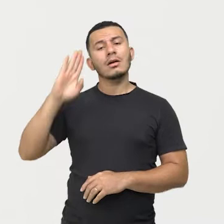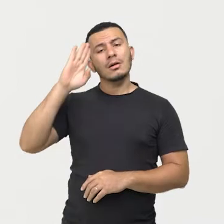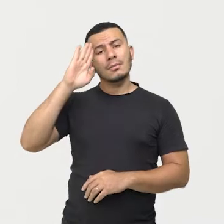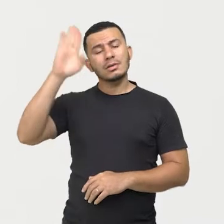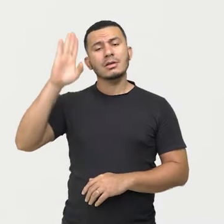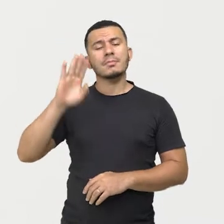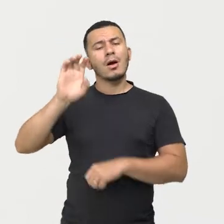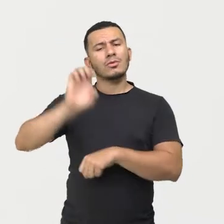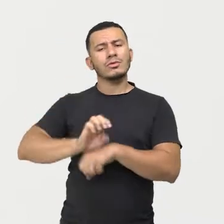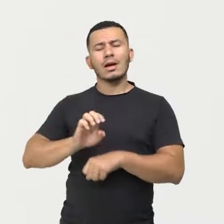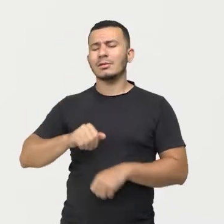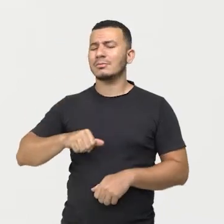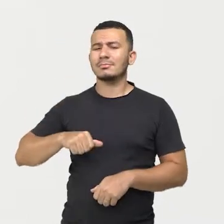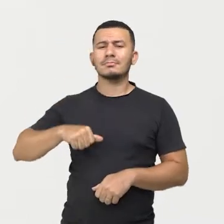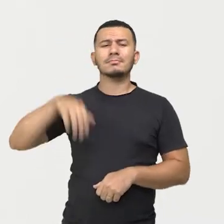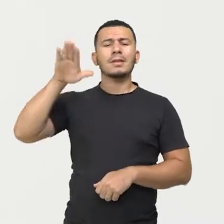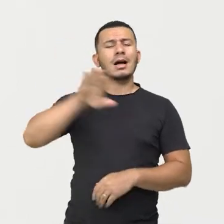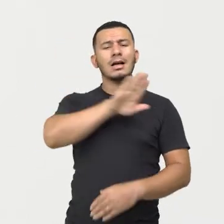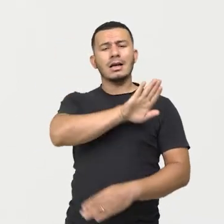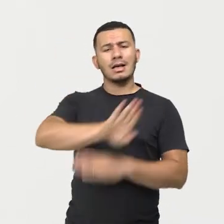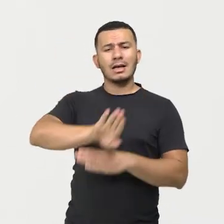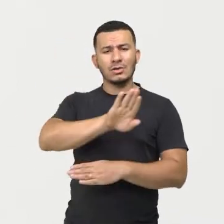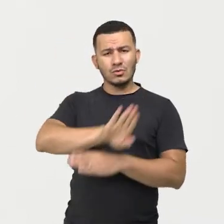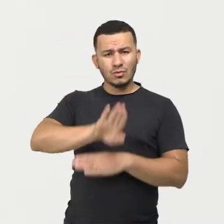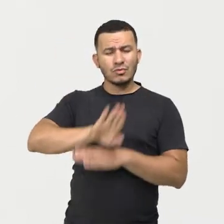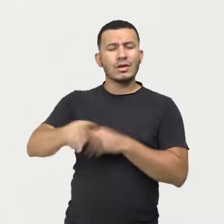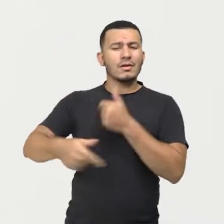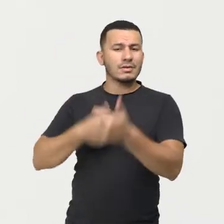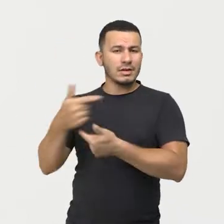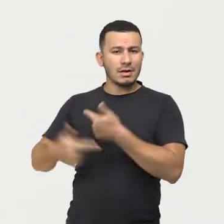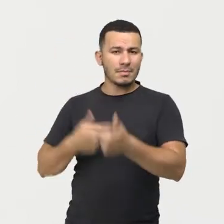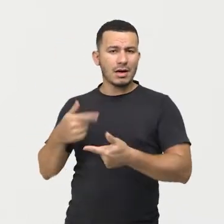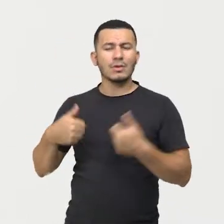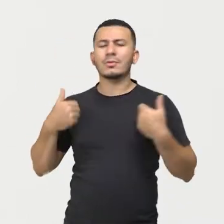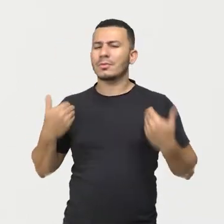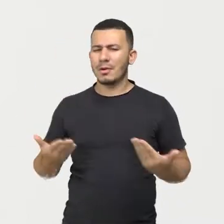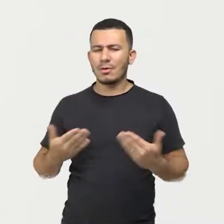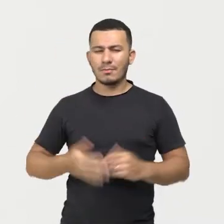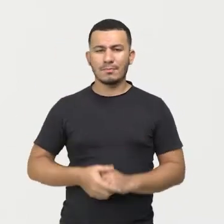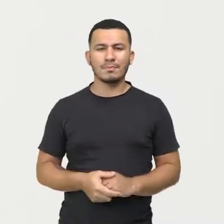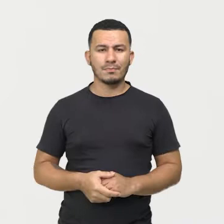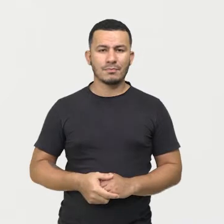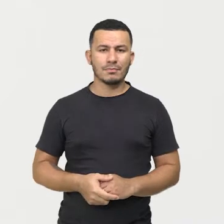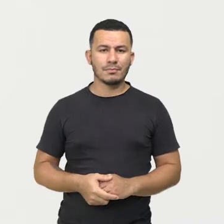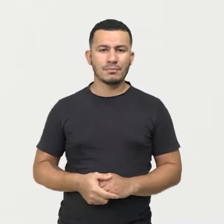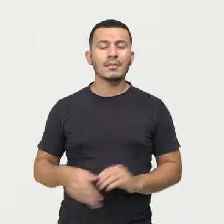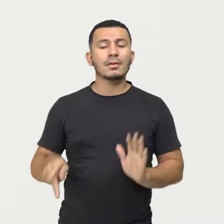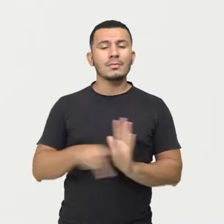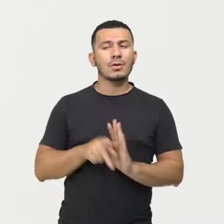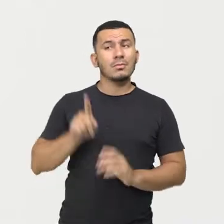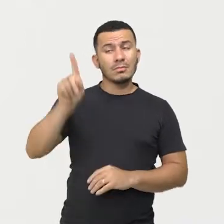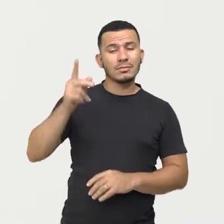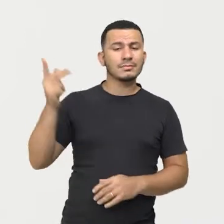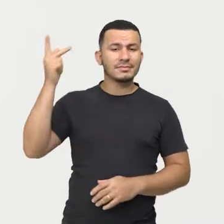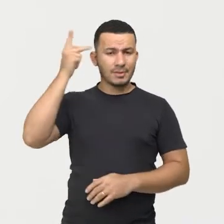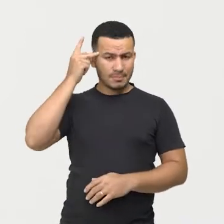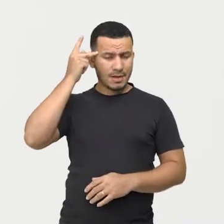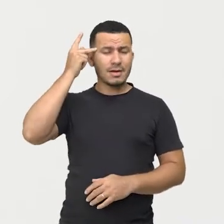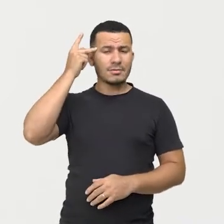estado que mais vai contribuir com essa produção é o estado de São Paulo,